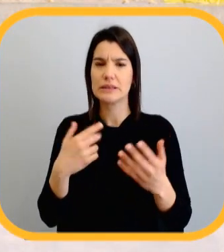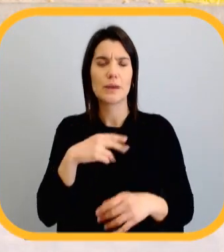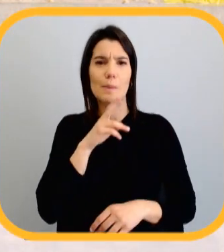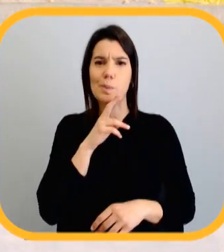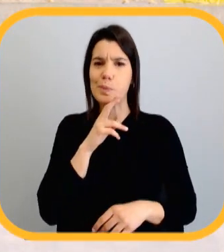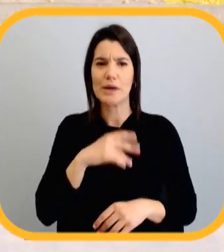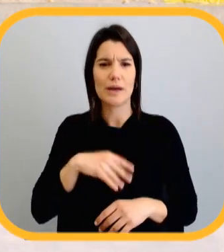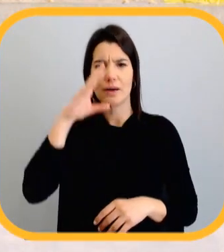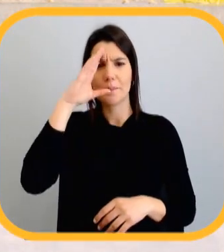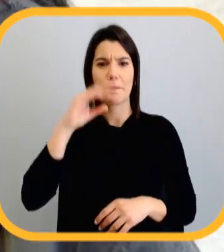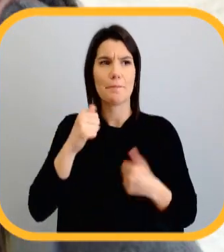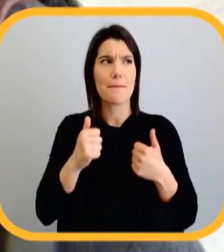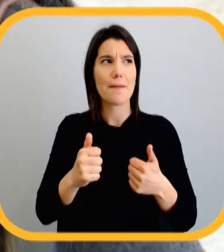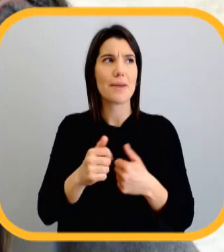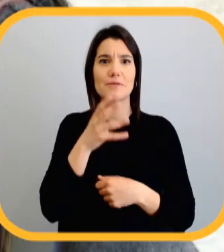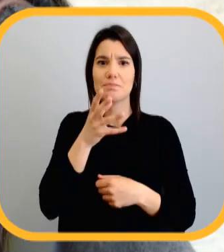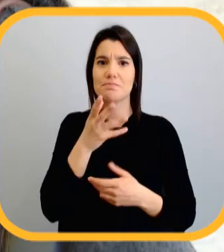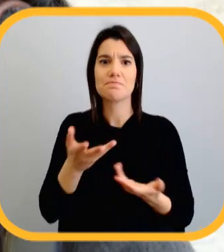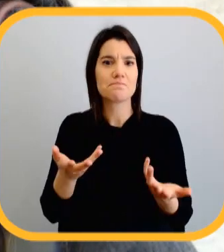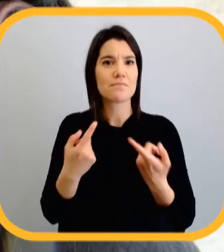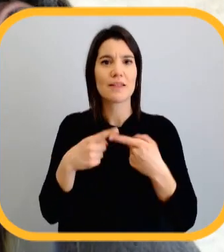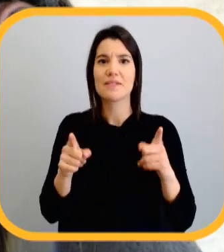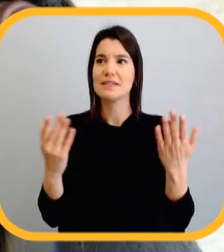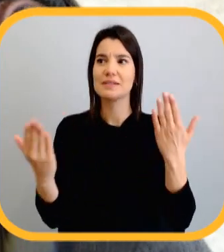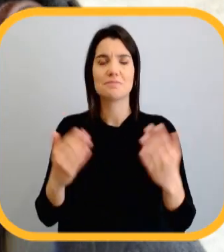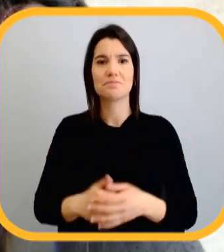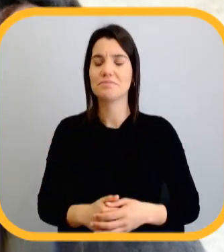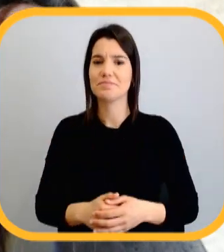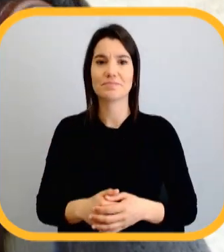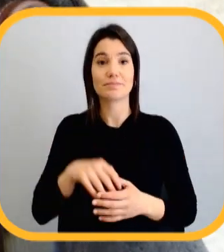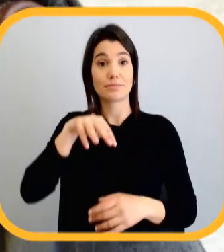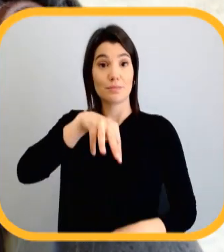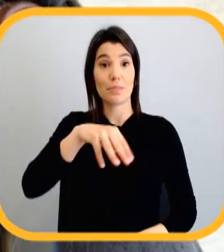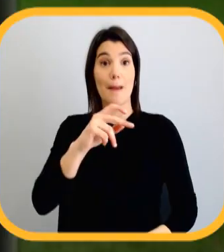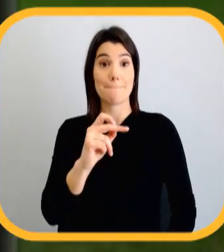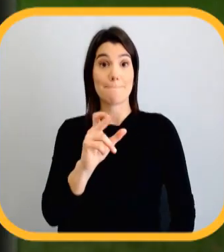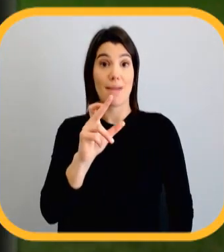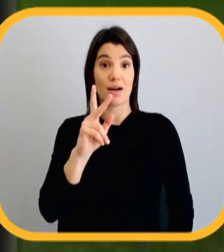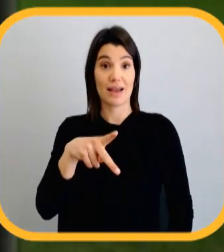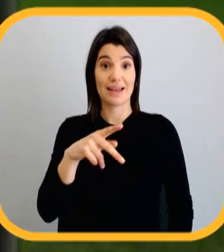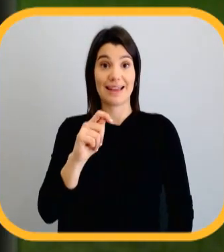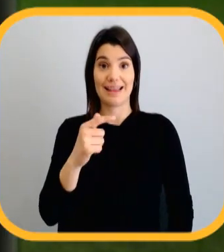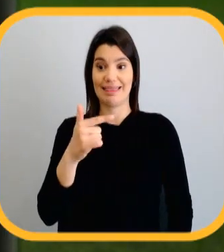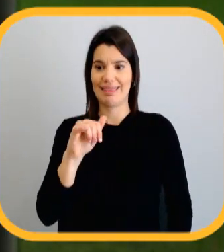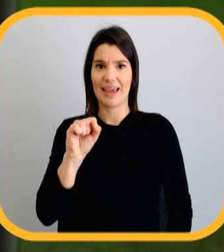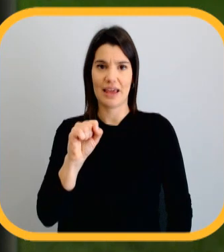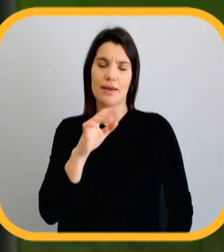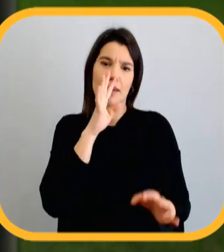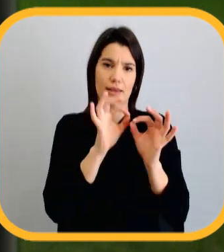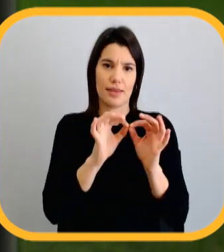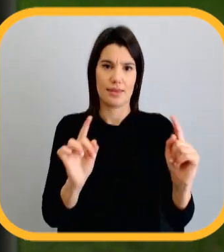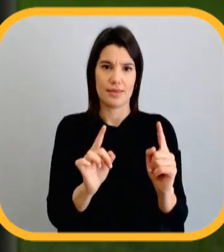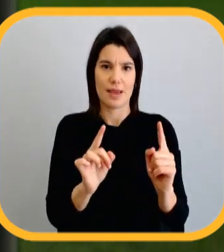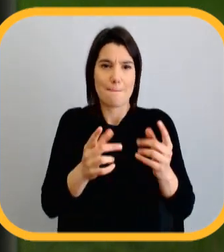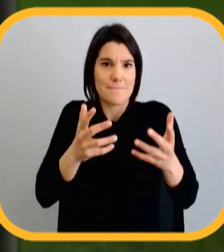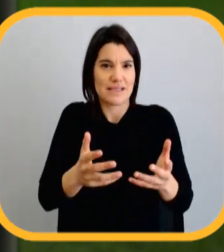a essa pergunta. Não sei. Também não sei muito bem dizer a diferenciação. O marketing político muitas vezes é mais